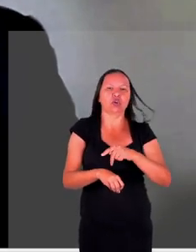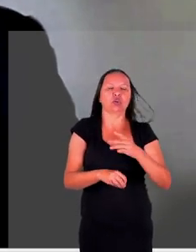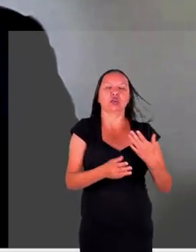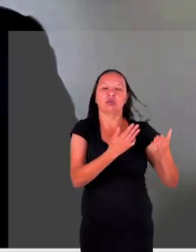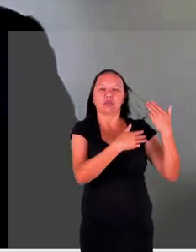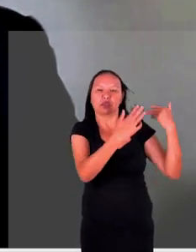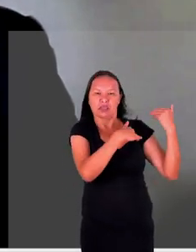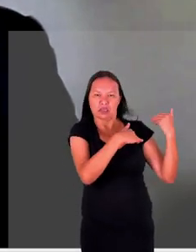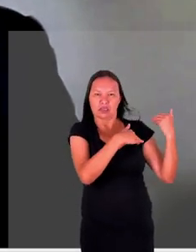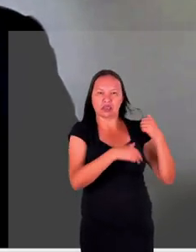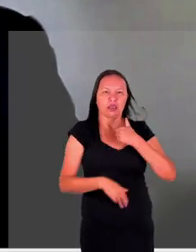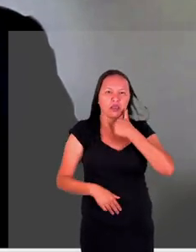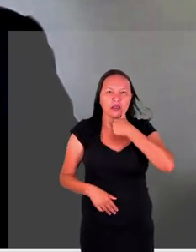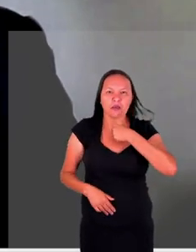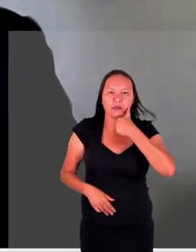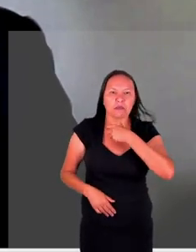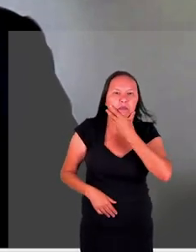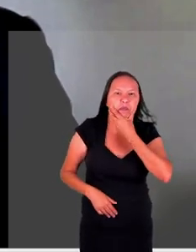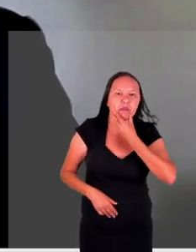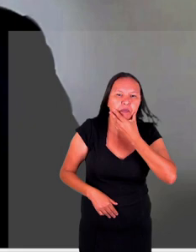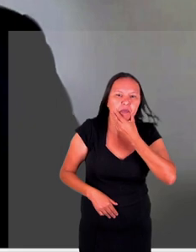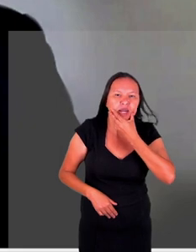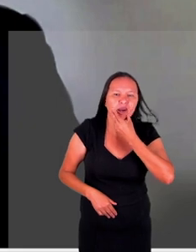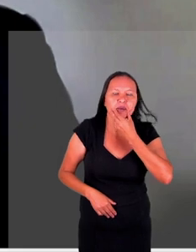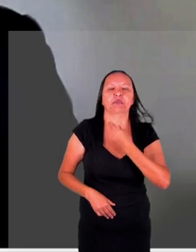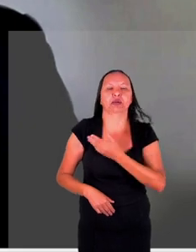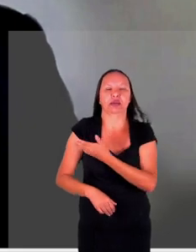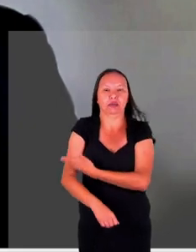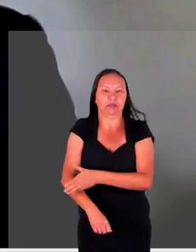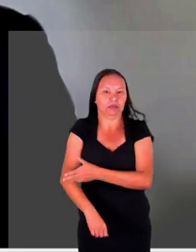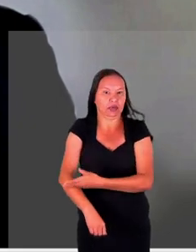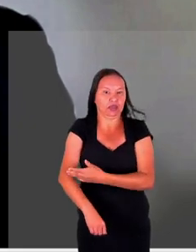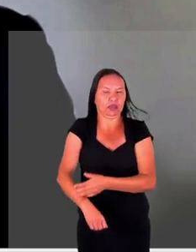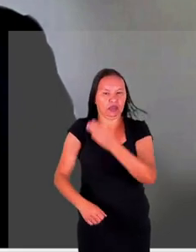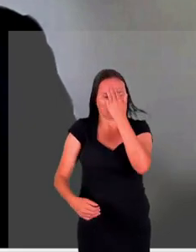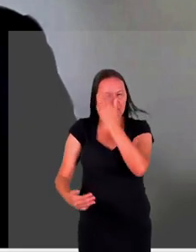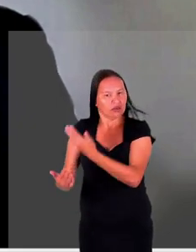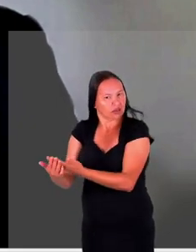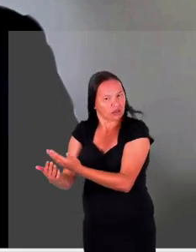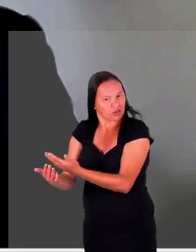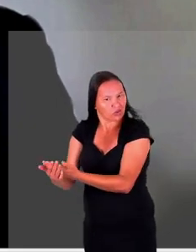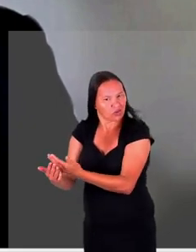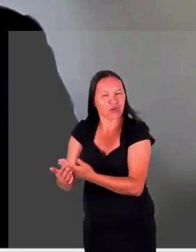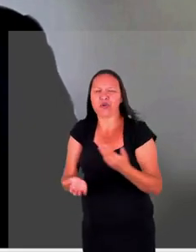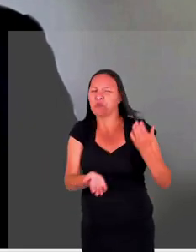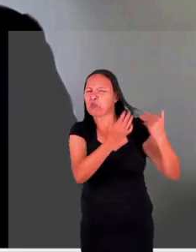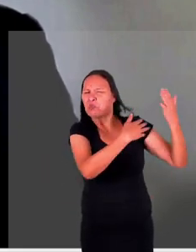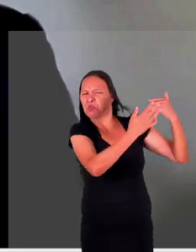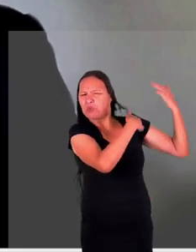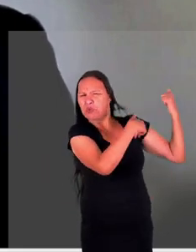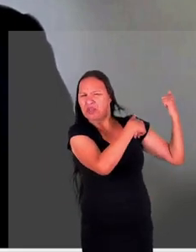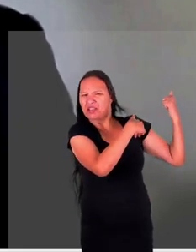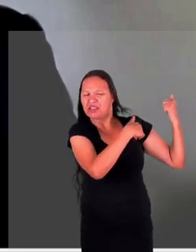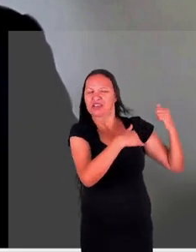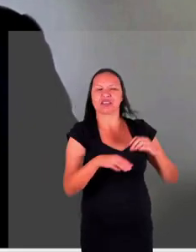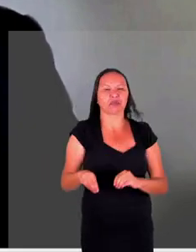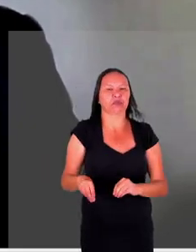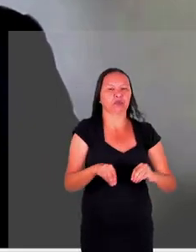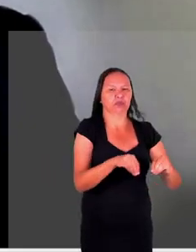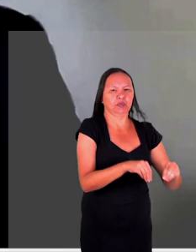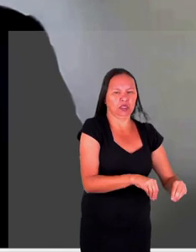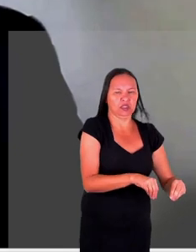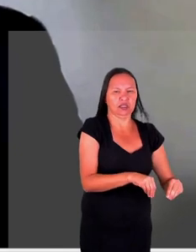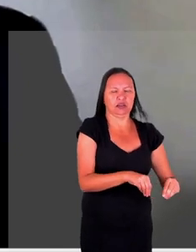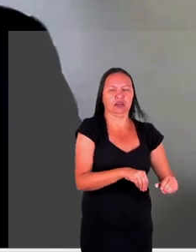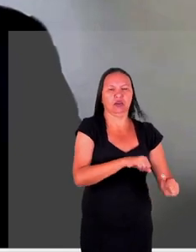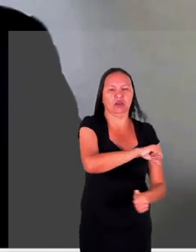barba branca ainda estudou na época do estatuto do estrangeiro a lei de migração ela vem estabelecer em substituição um marco